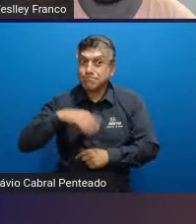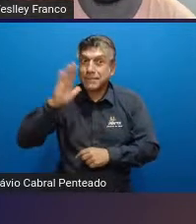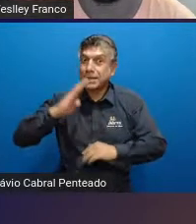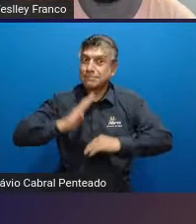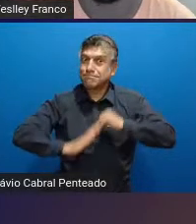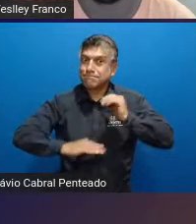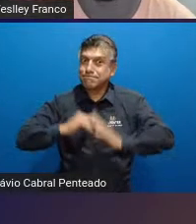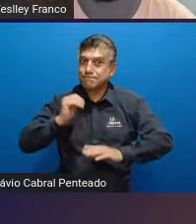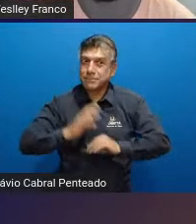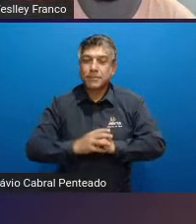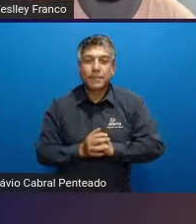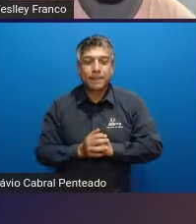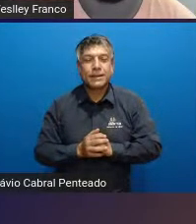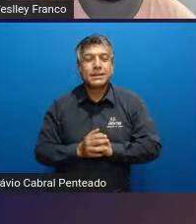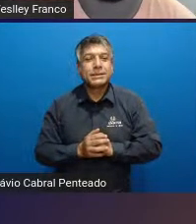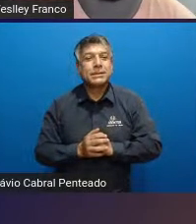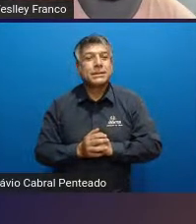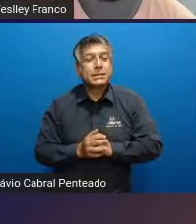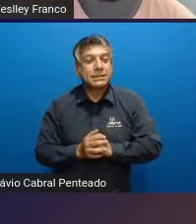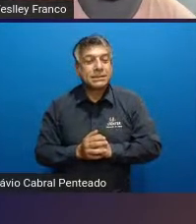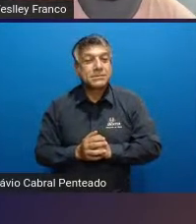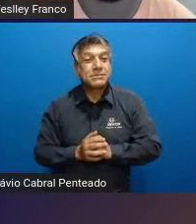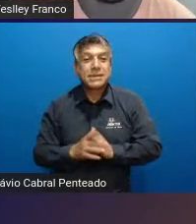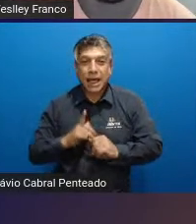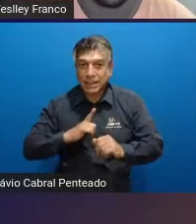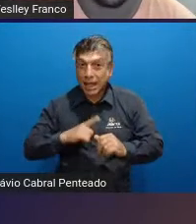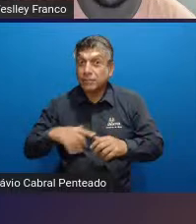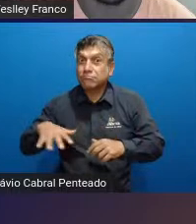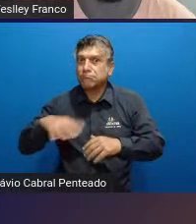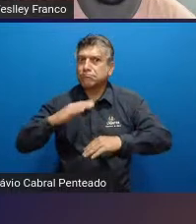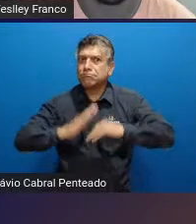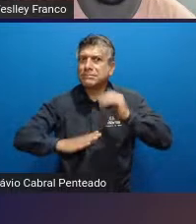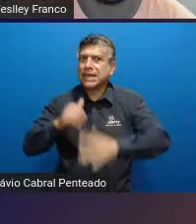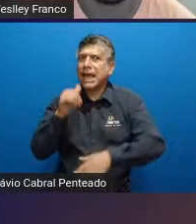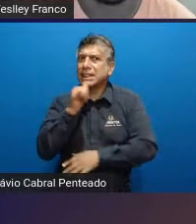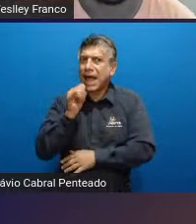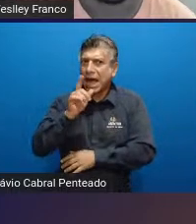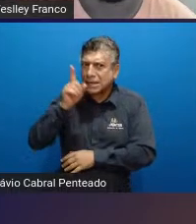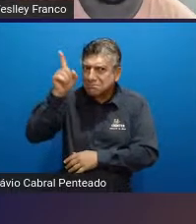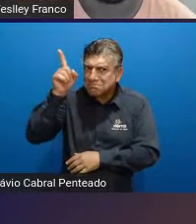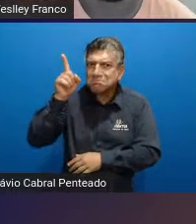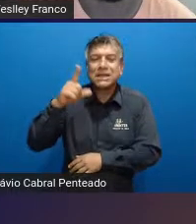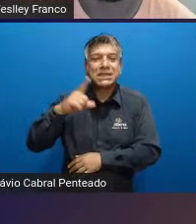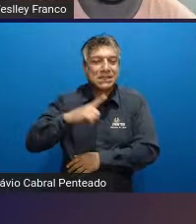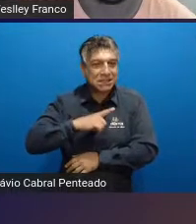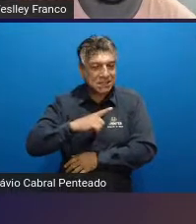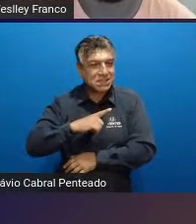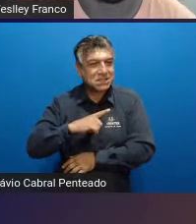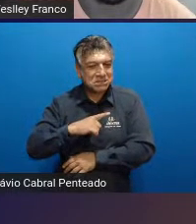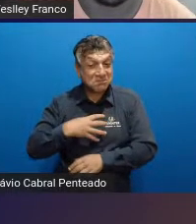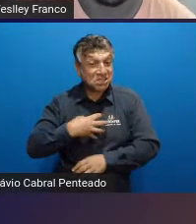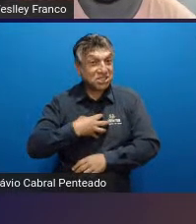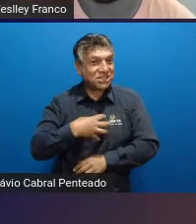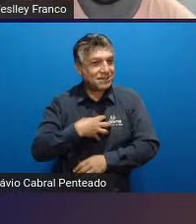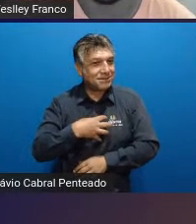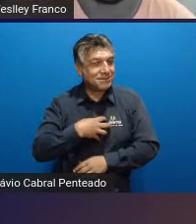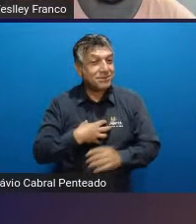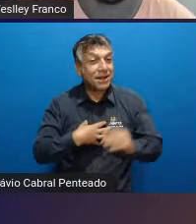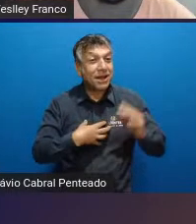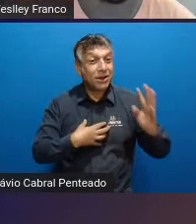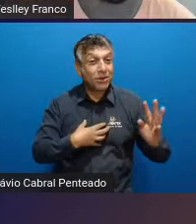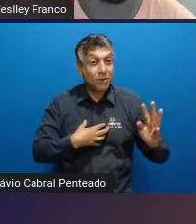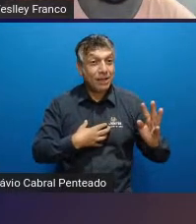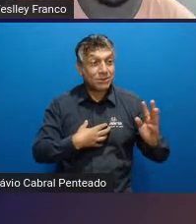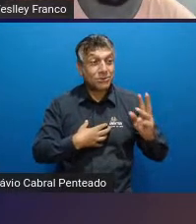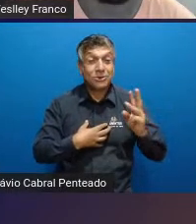nós vemos aí algumas seleções como a Itália né que jogam que jogam nesse sistema de 4-2-3